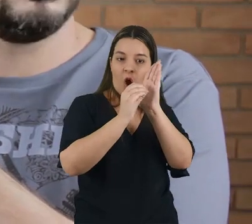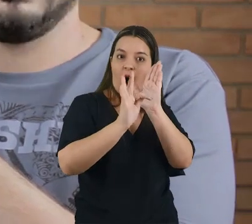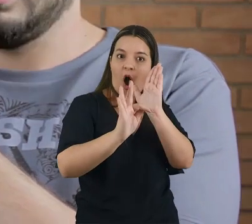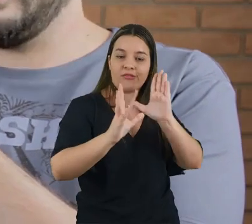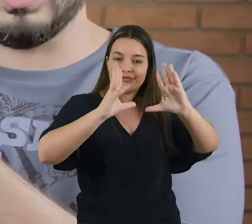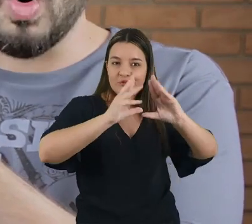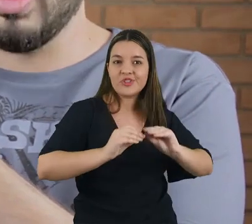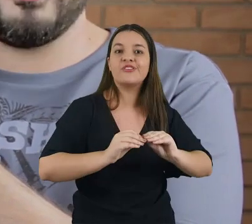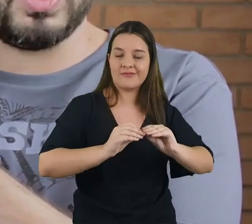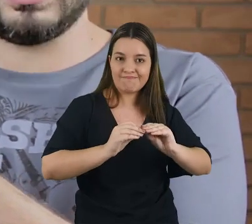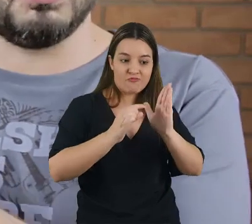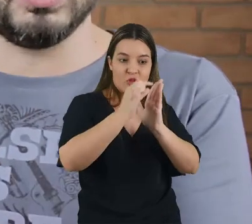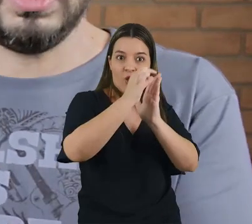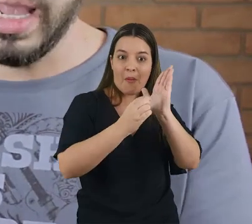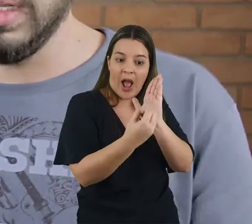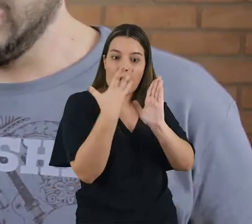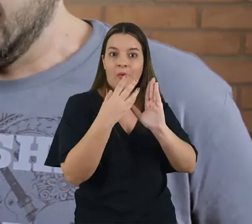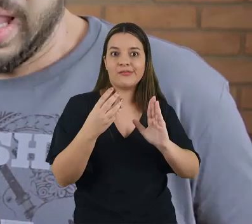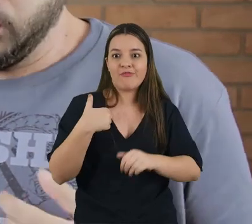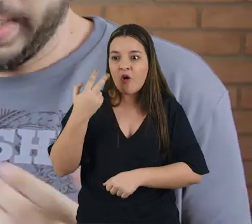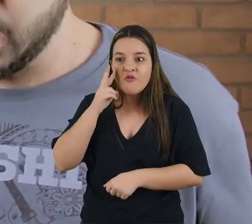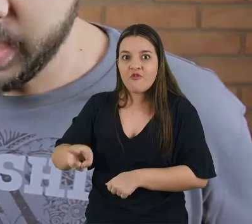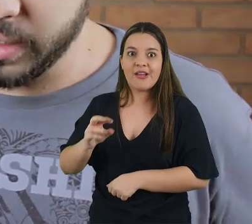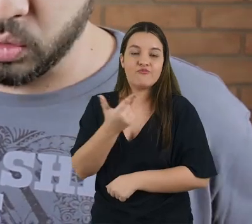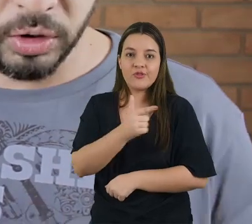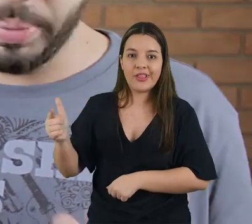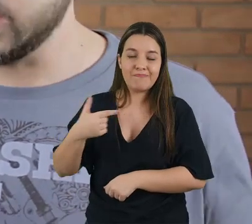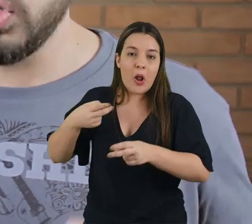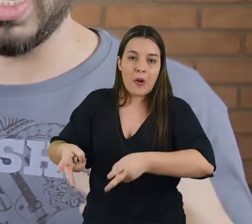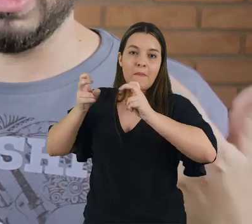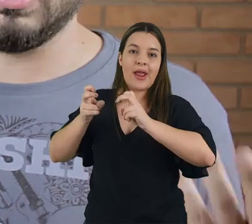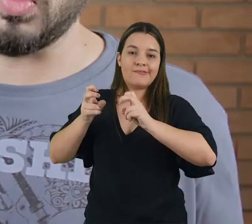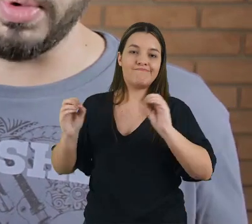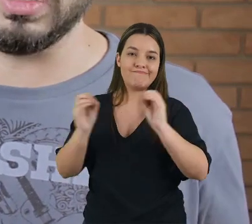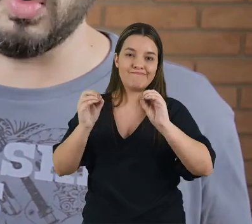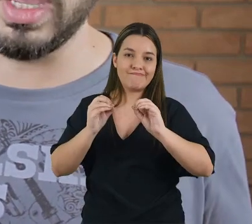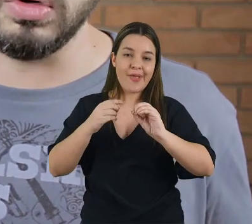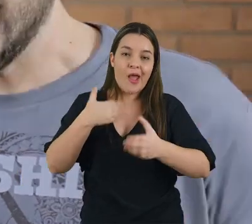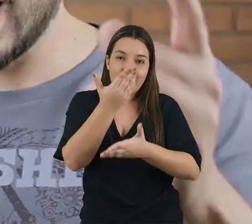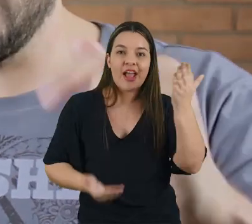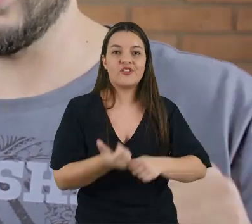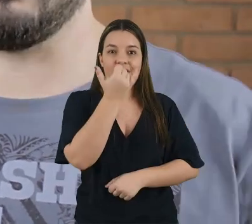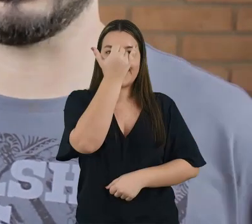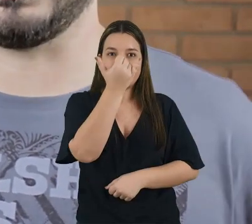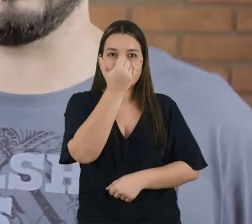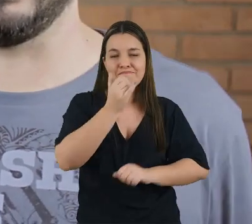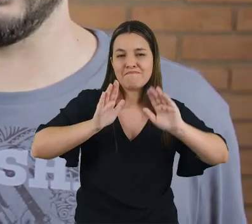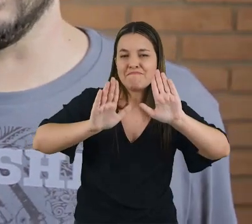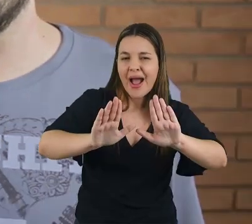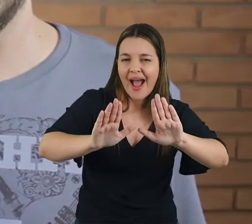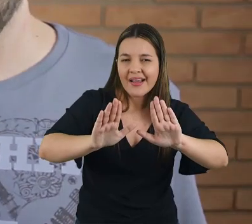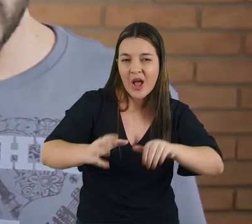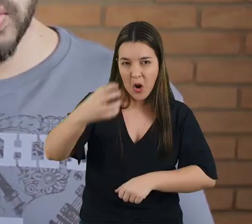no on, que ele está no off ou que ele está no modo tele. Eu não percebi aquilo. Quando eu não percebi, eu acabei cometendo o erro. E aí vem a coisa mais